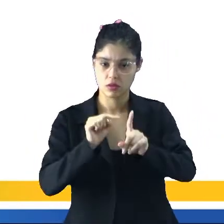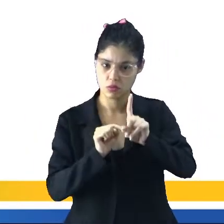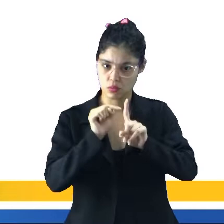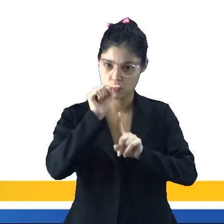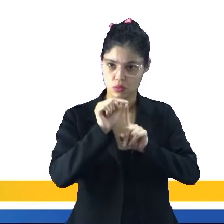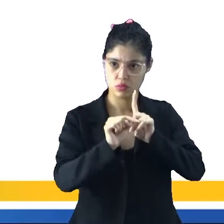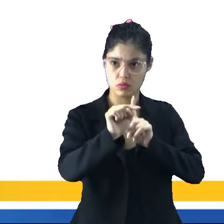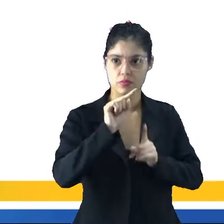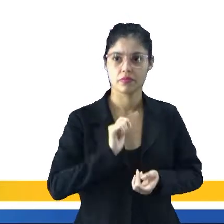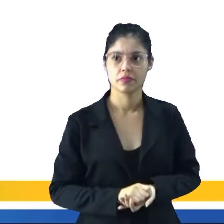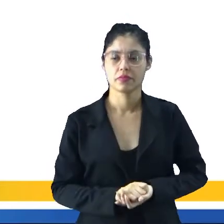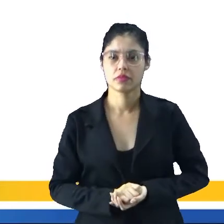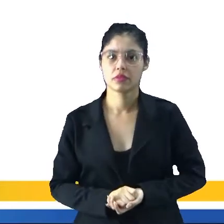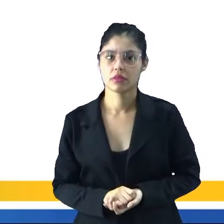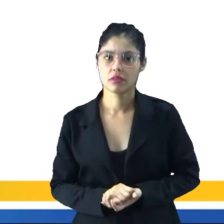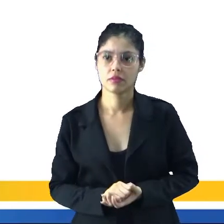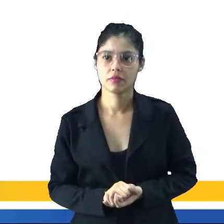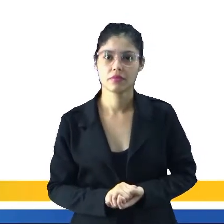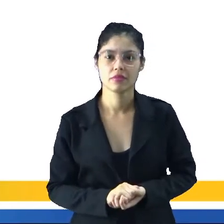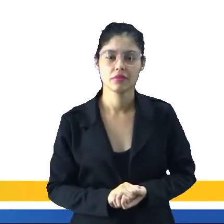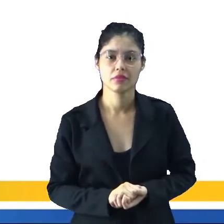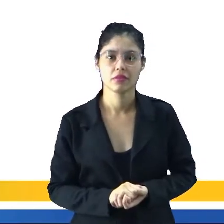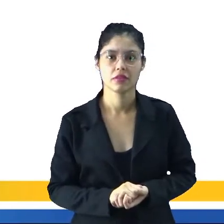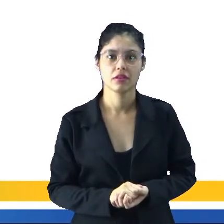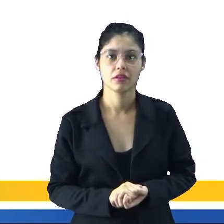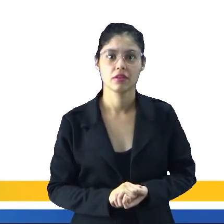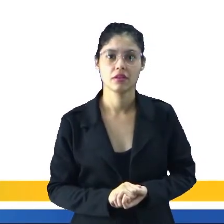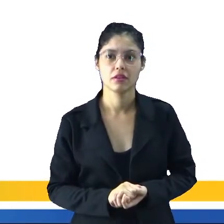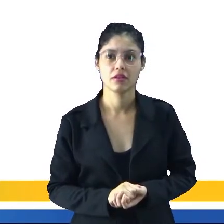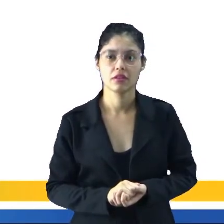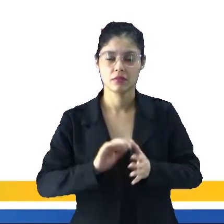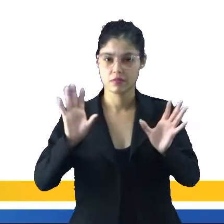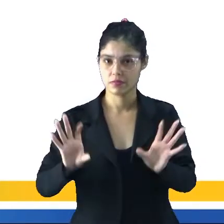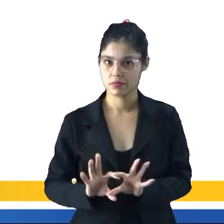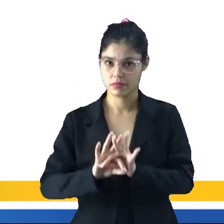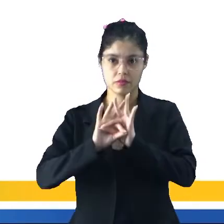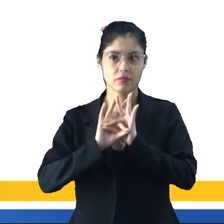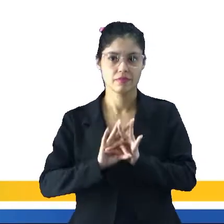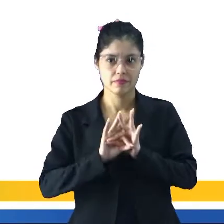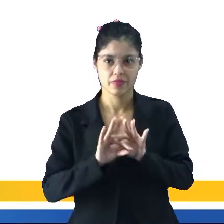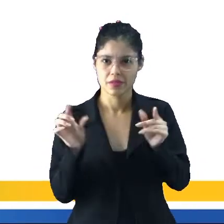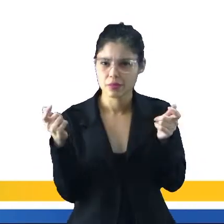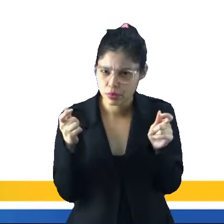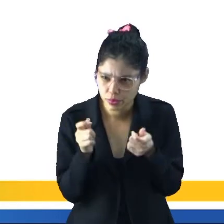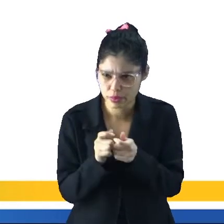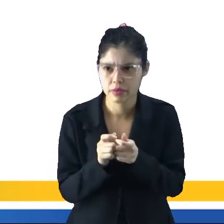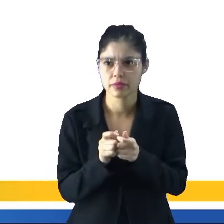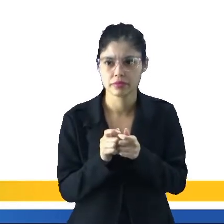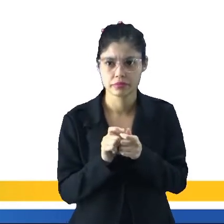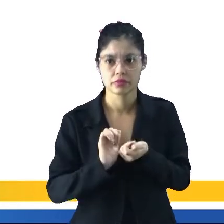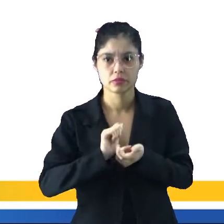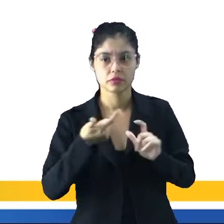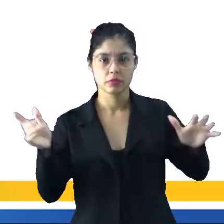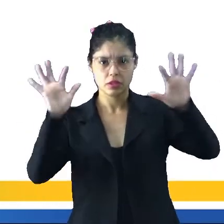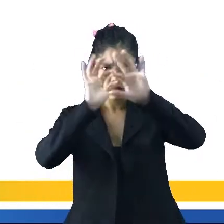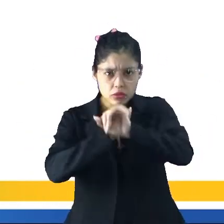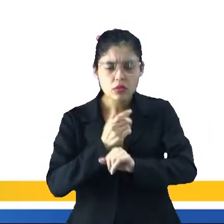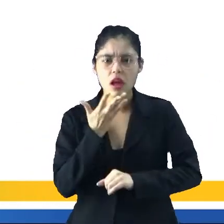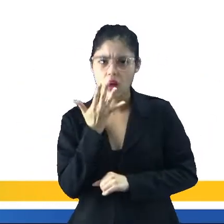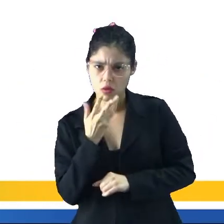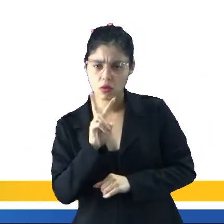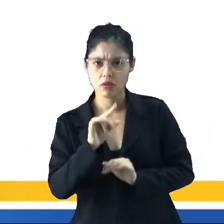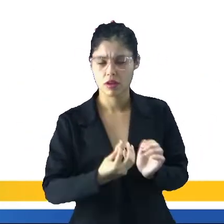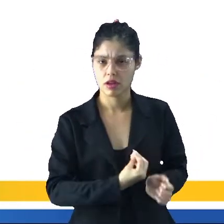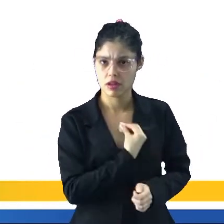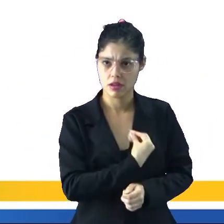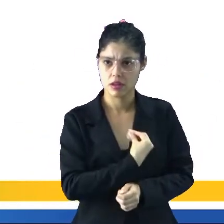indígenas, que são, né, relativamente muito pequenas, né. Quanto mais escura a cor, né,